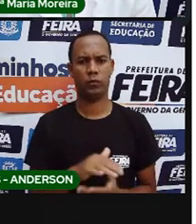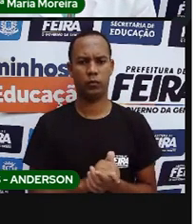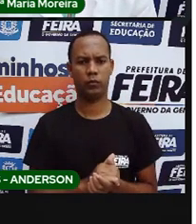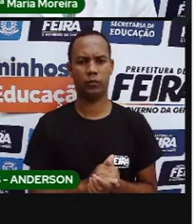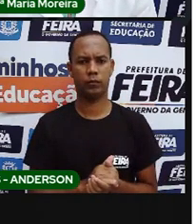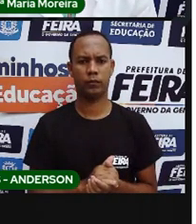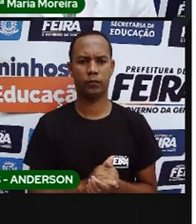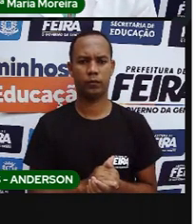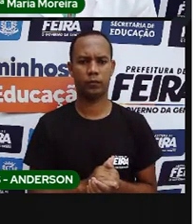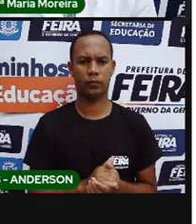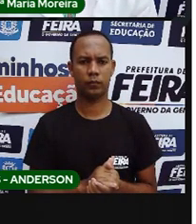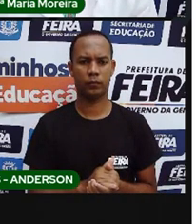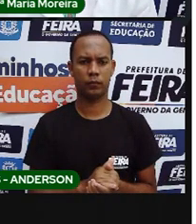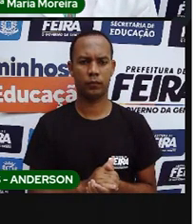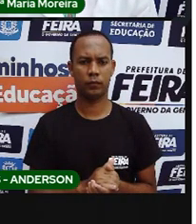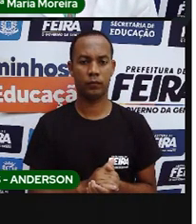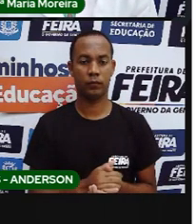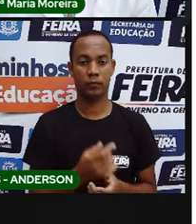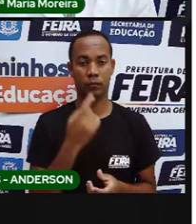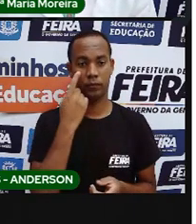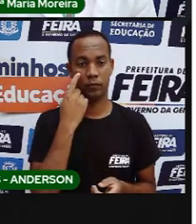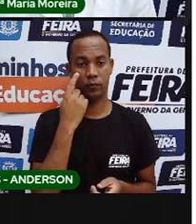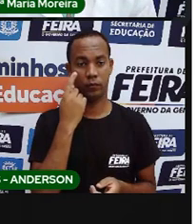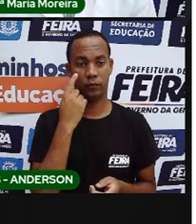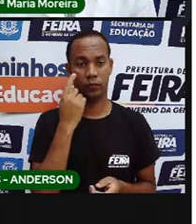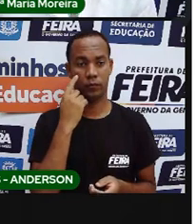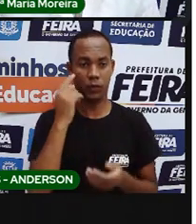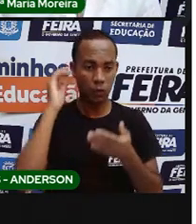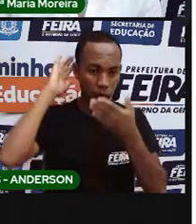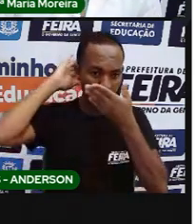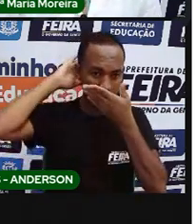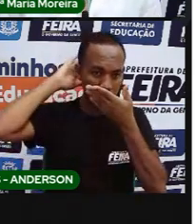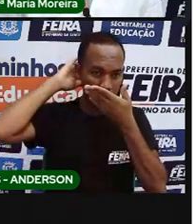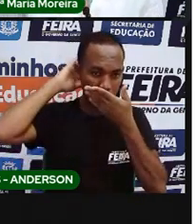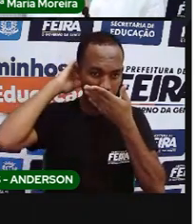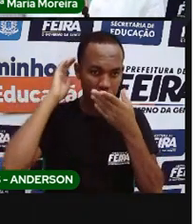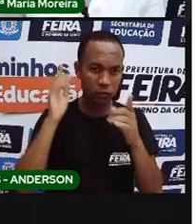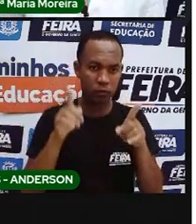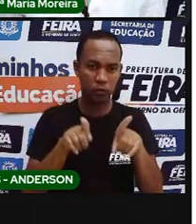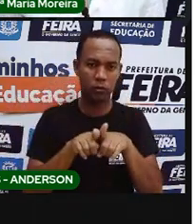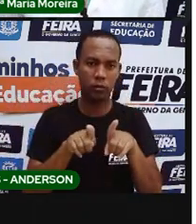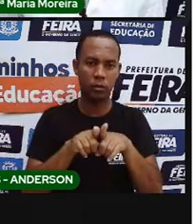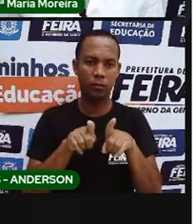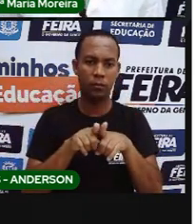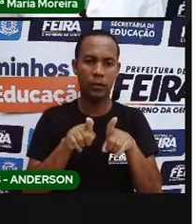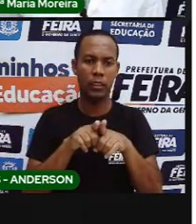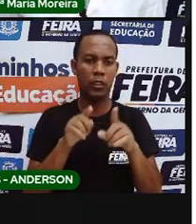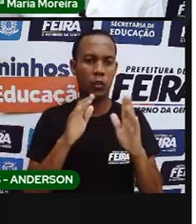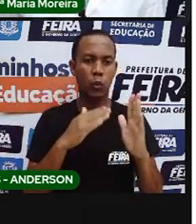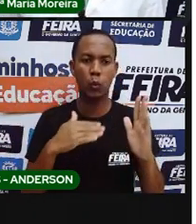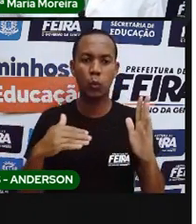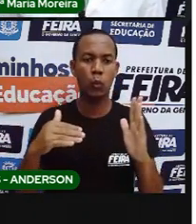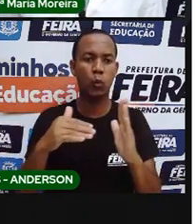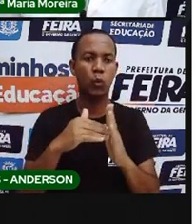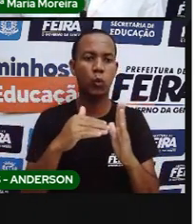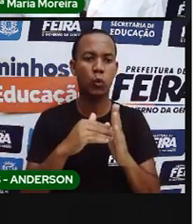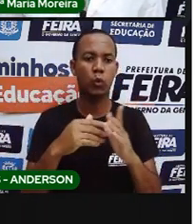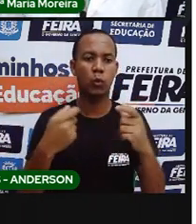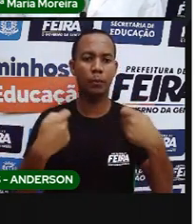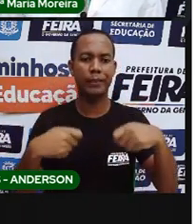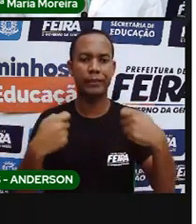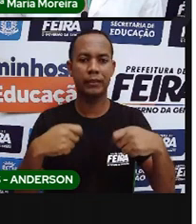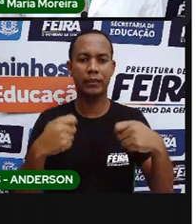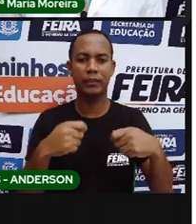coletiva. Bom, os índios, eles retiram da mata tudo o que precisam para a